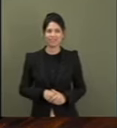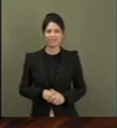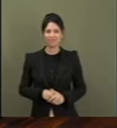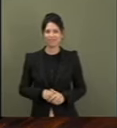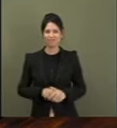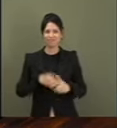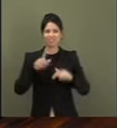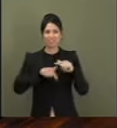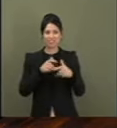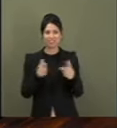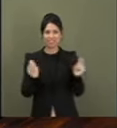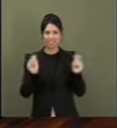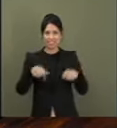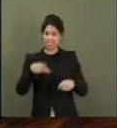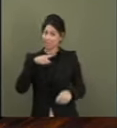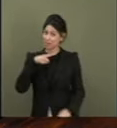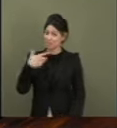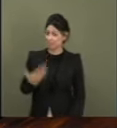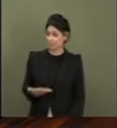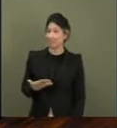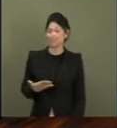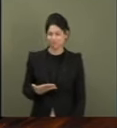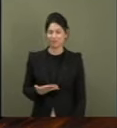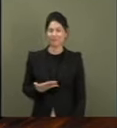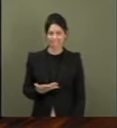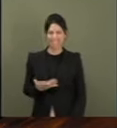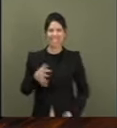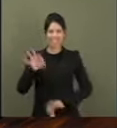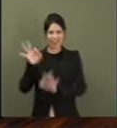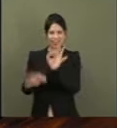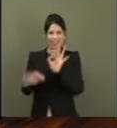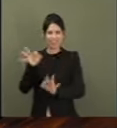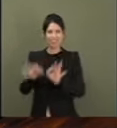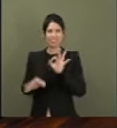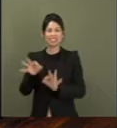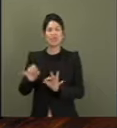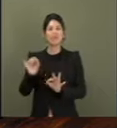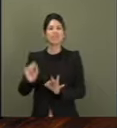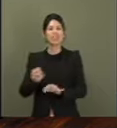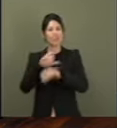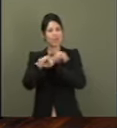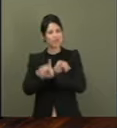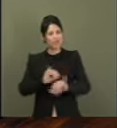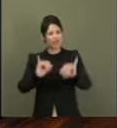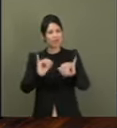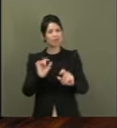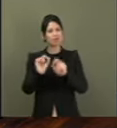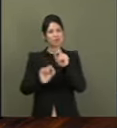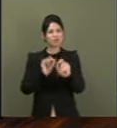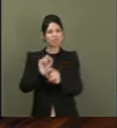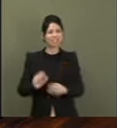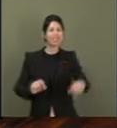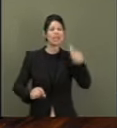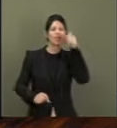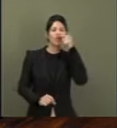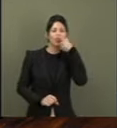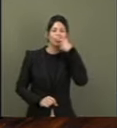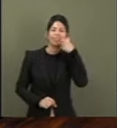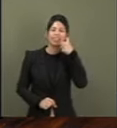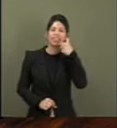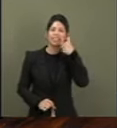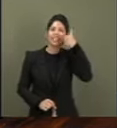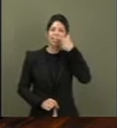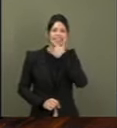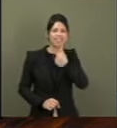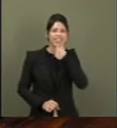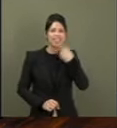Wellington, por uma questão de justiça, quero citar aqui o ex-deputado federal, não sei